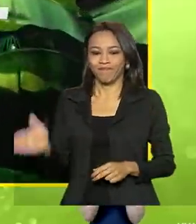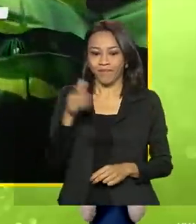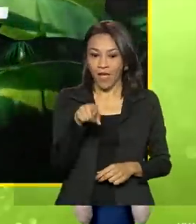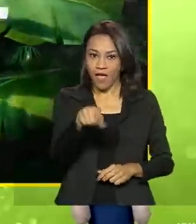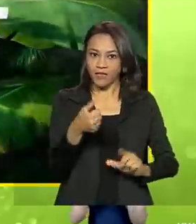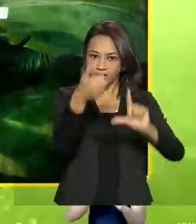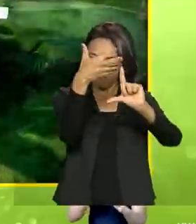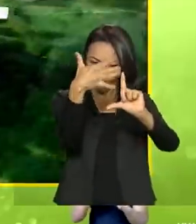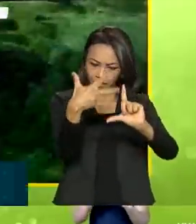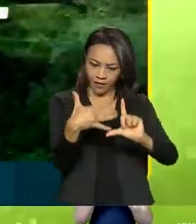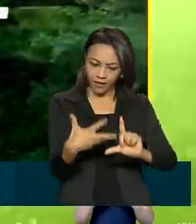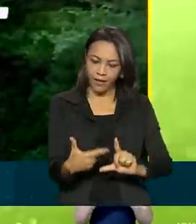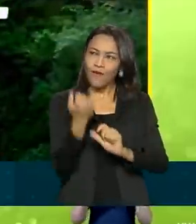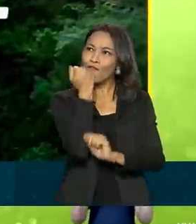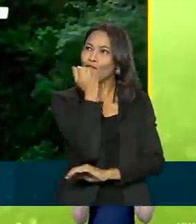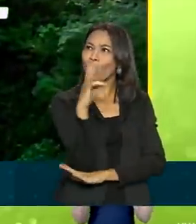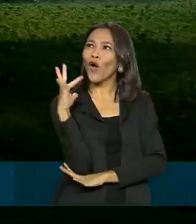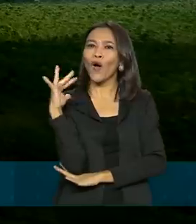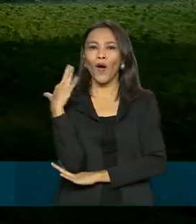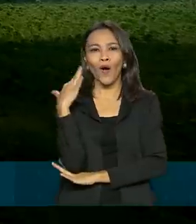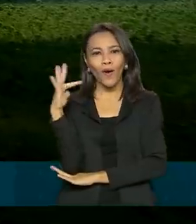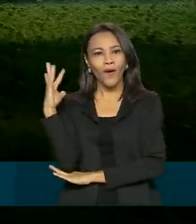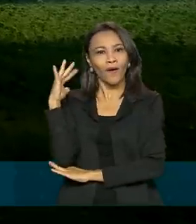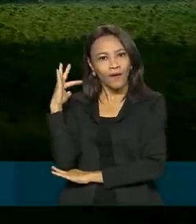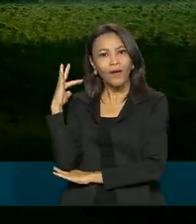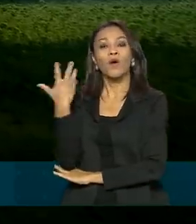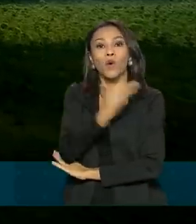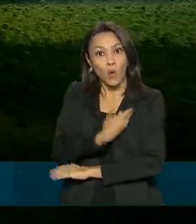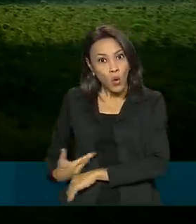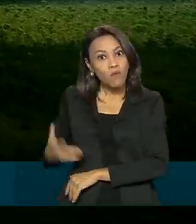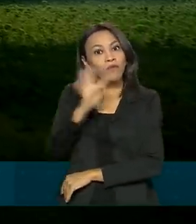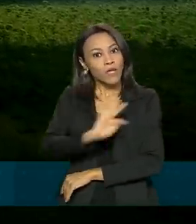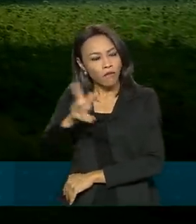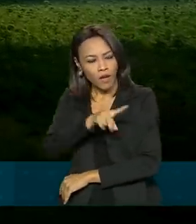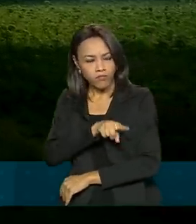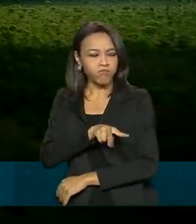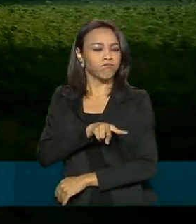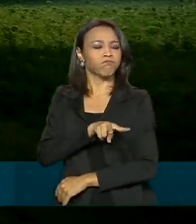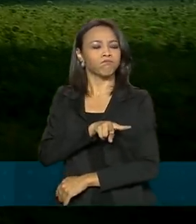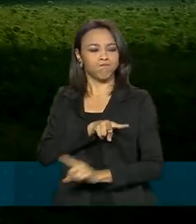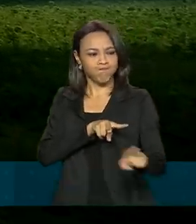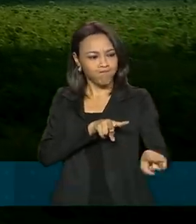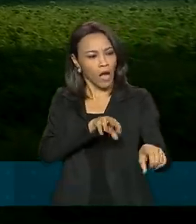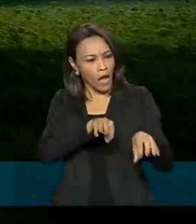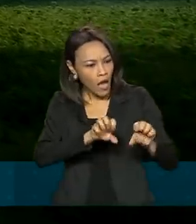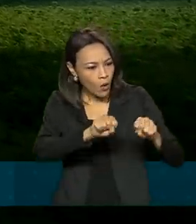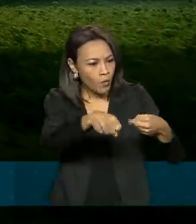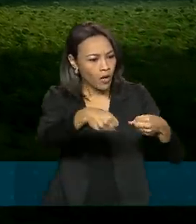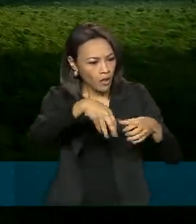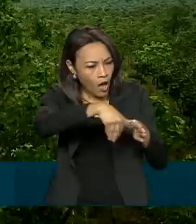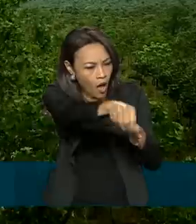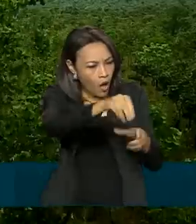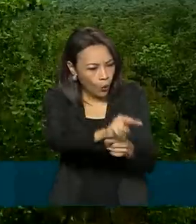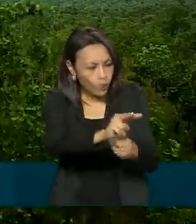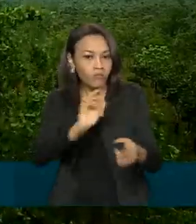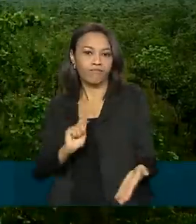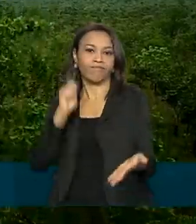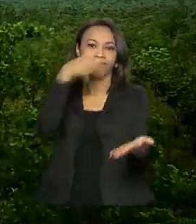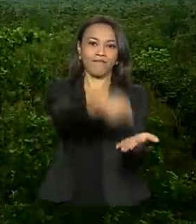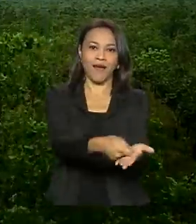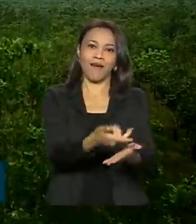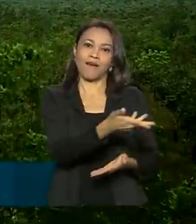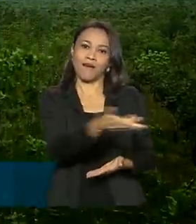plataforma Floresta+, o governo federal vai começar a pagar quem conservar ou recuperar áreas de reserva legal e de